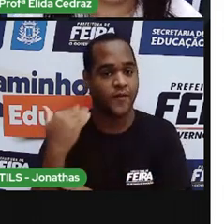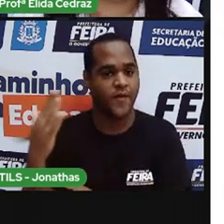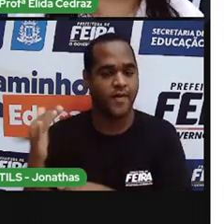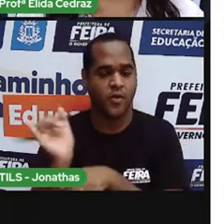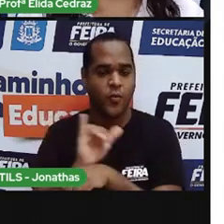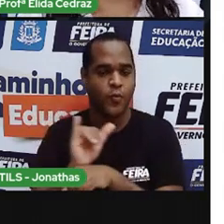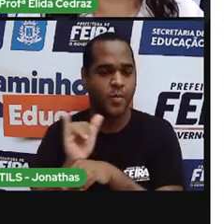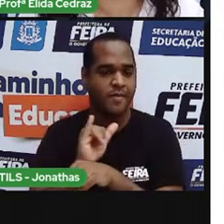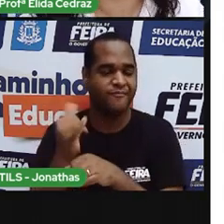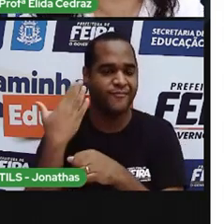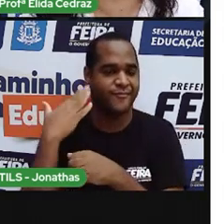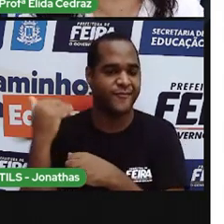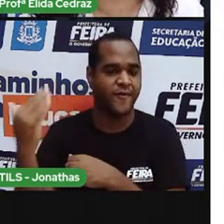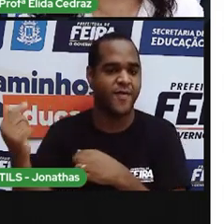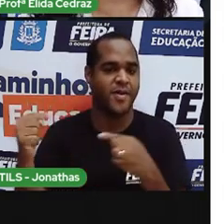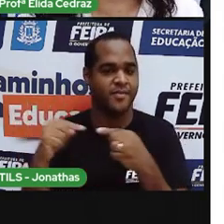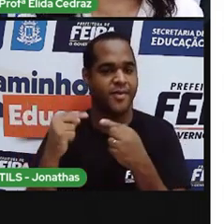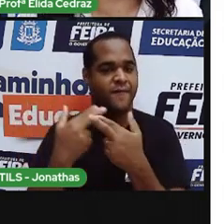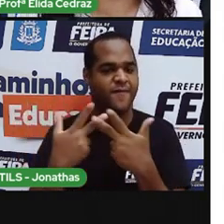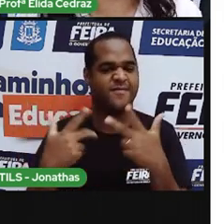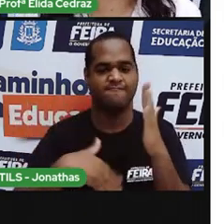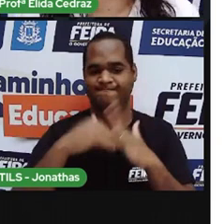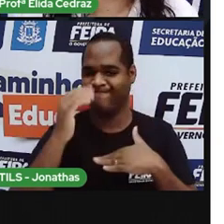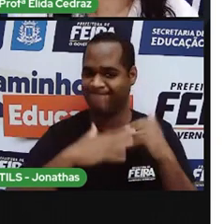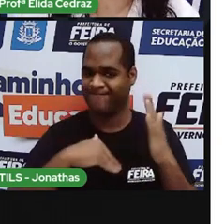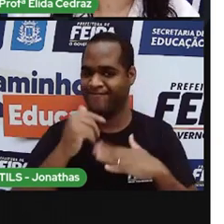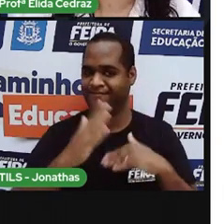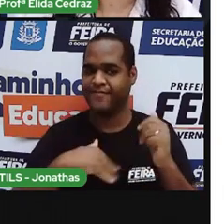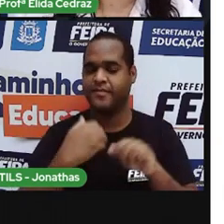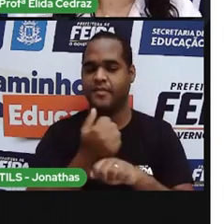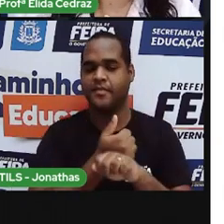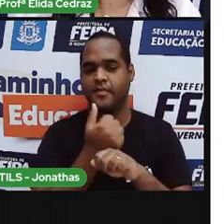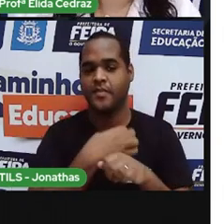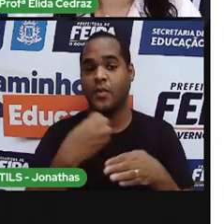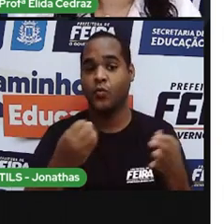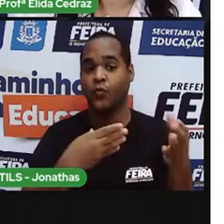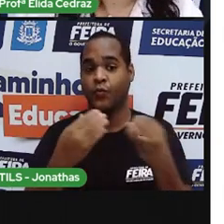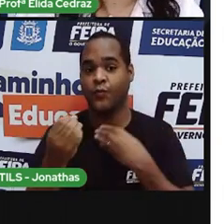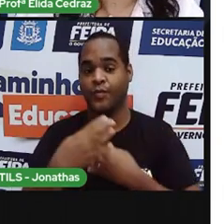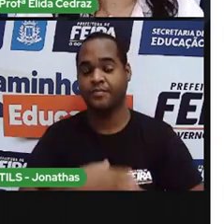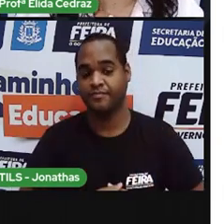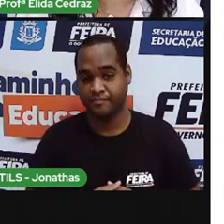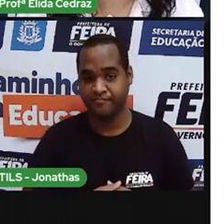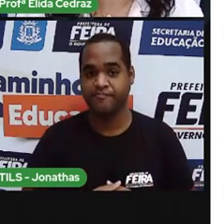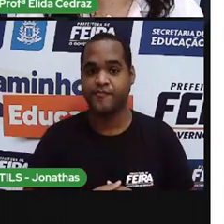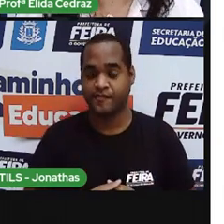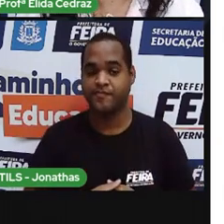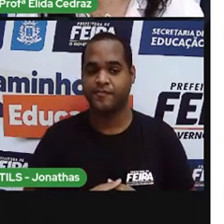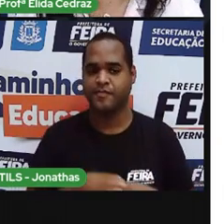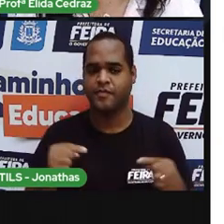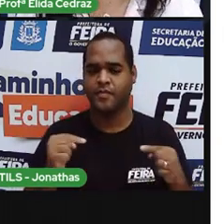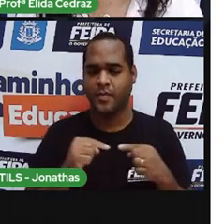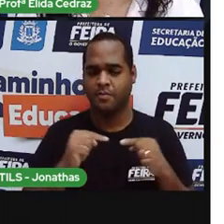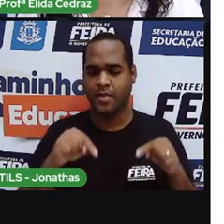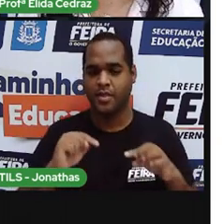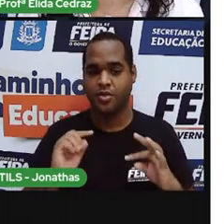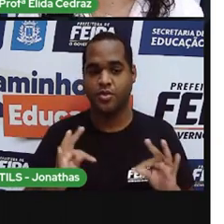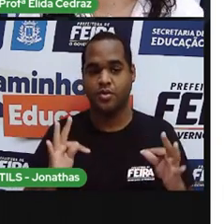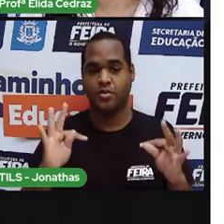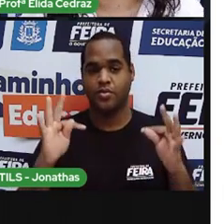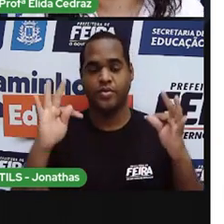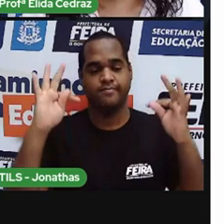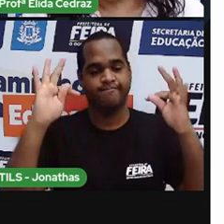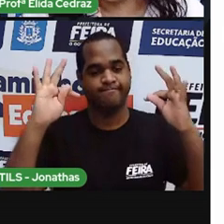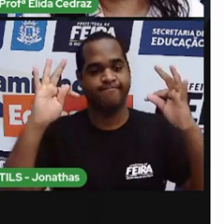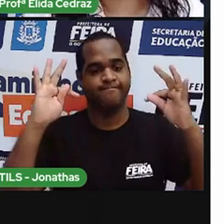youtubers são profissionais dessa nova geração, dessa era de tecnologia